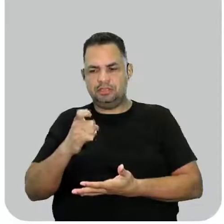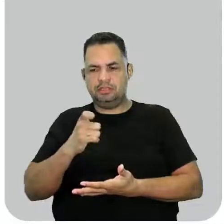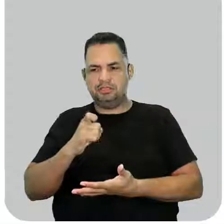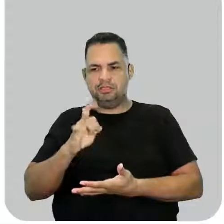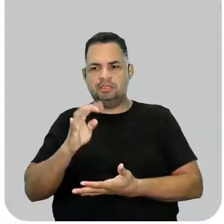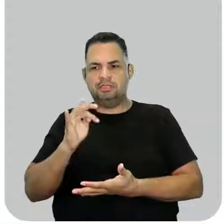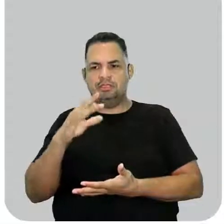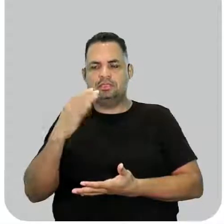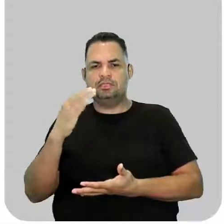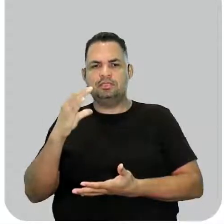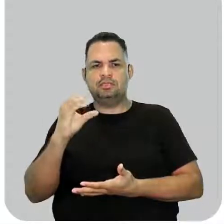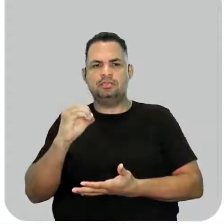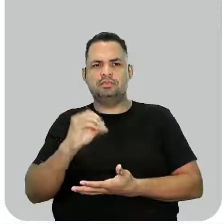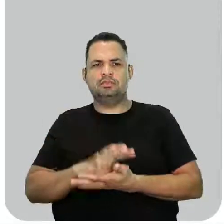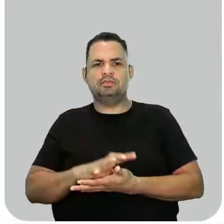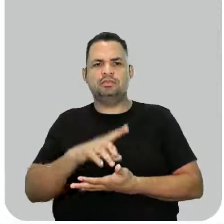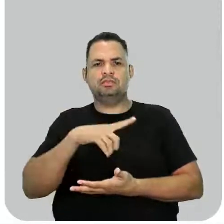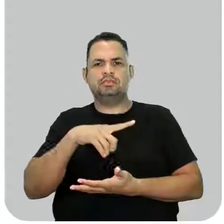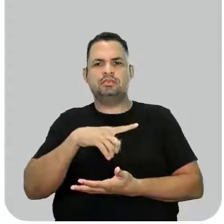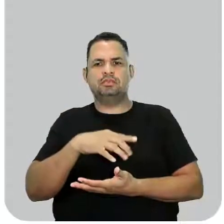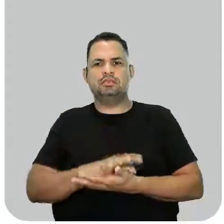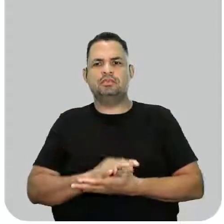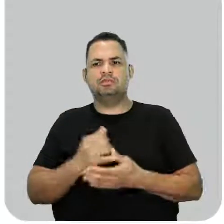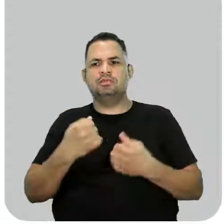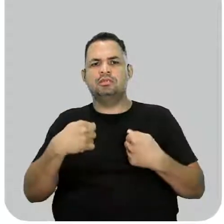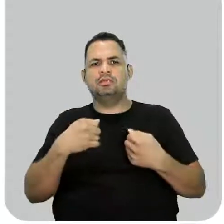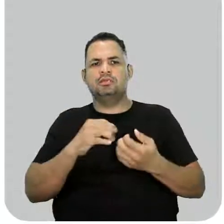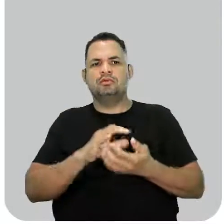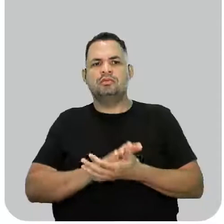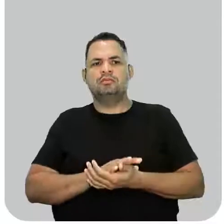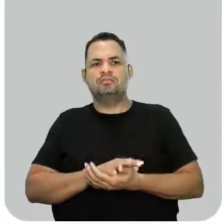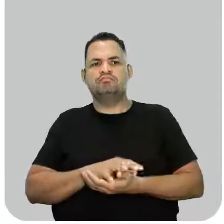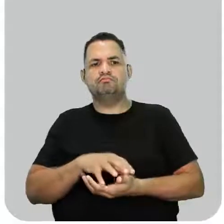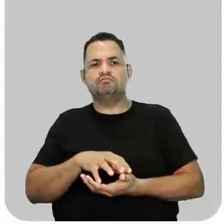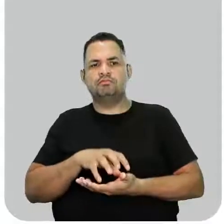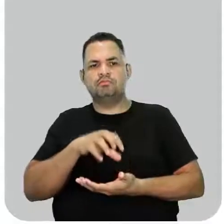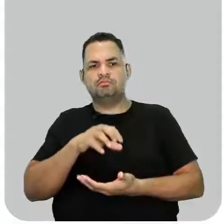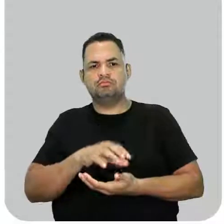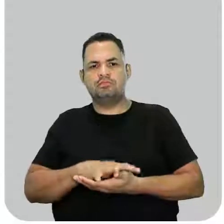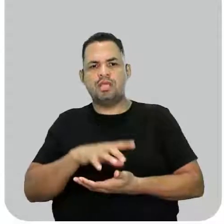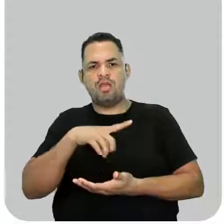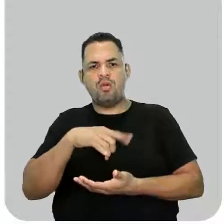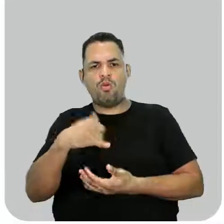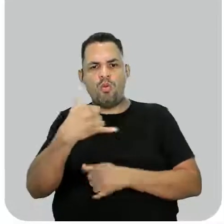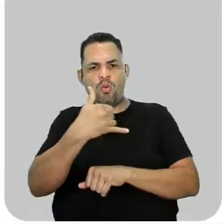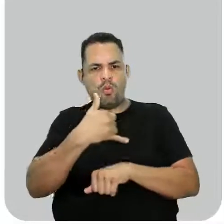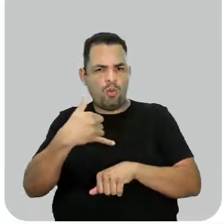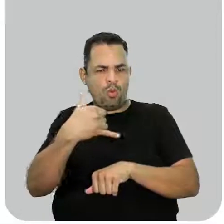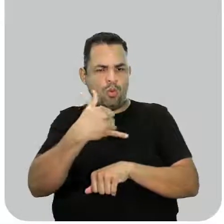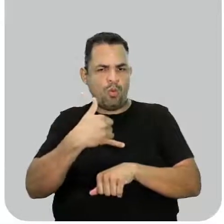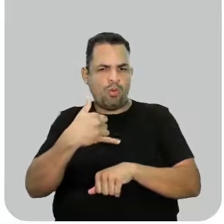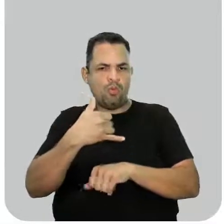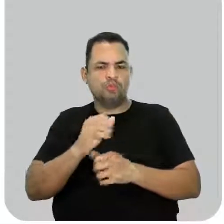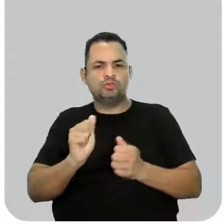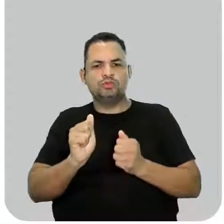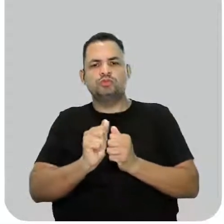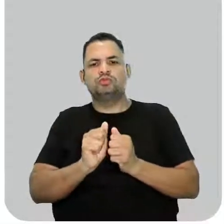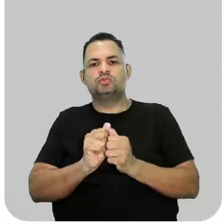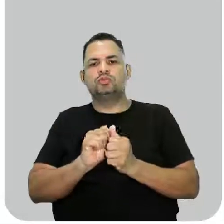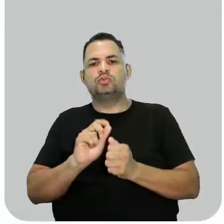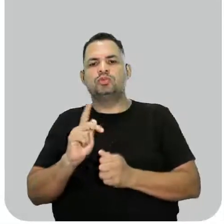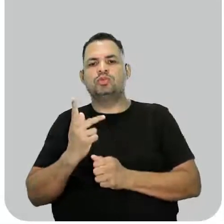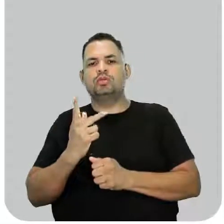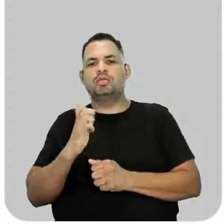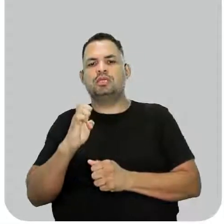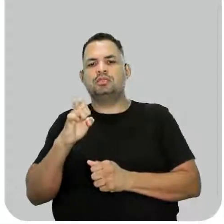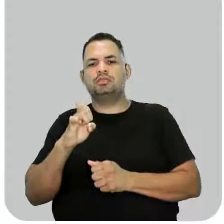subetapa de extração, nós podemos observar que houve obtenção do óleo bruto com o hexano. Então podemos